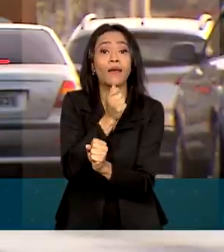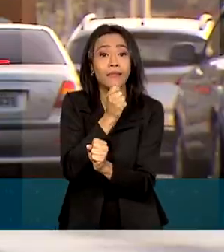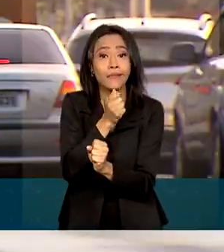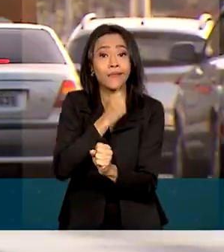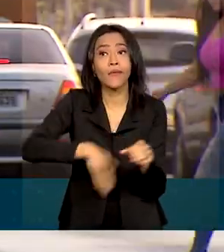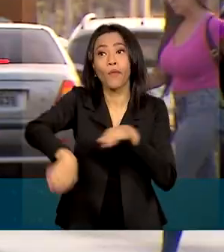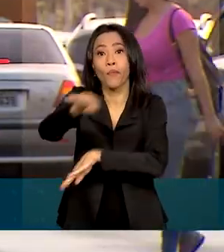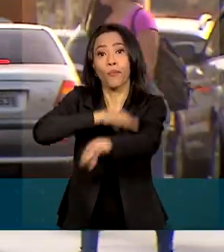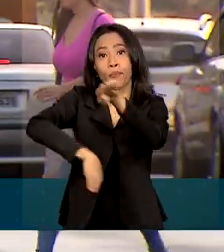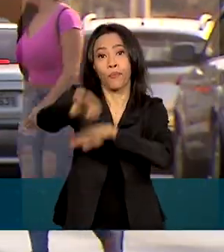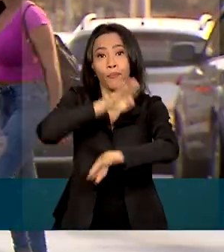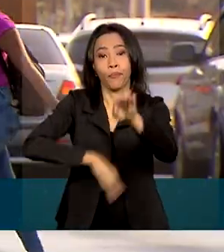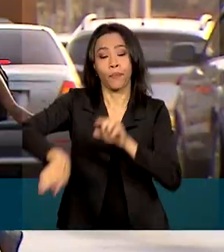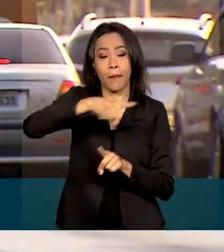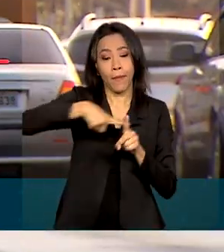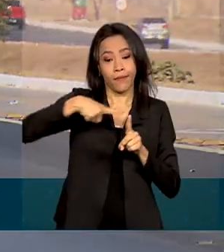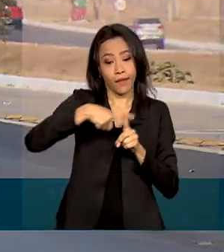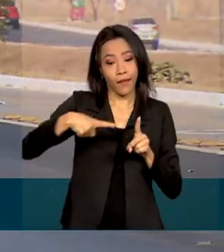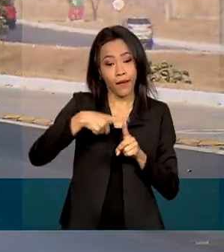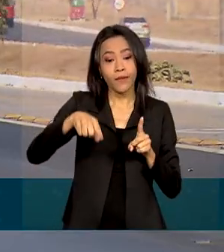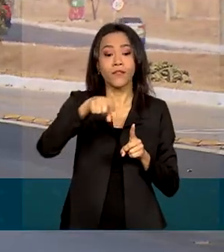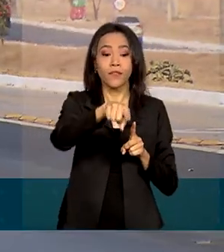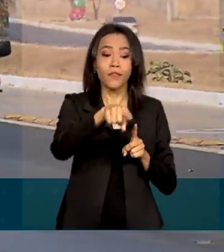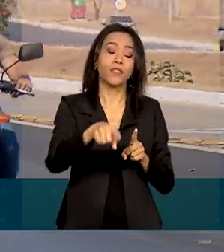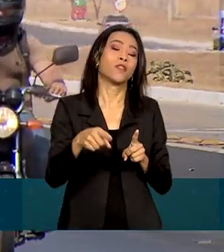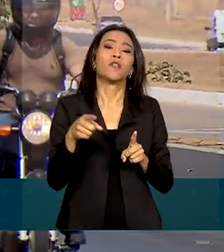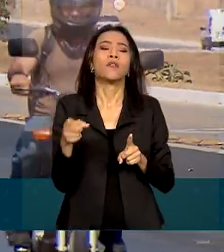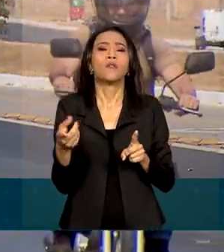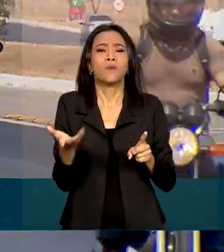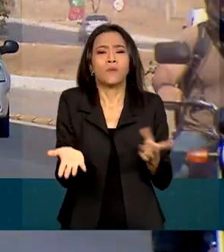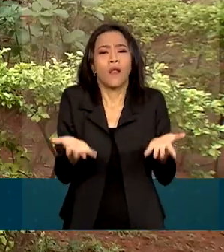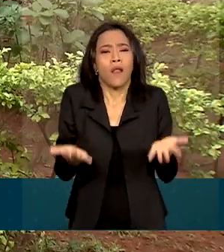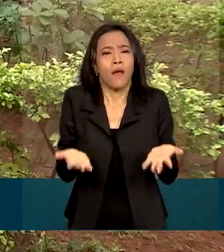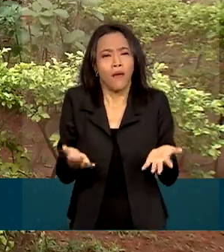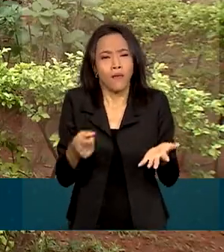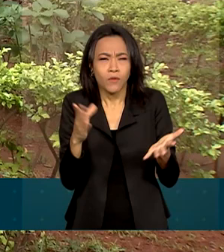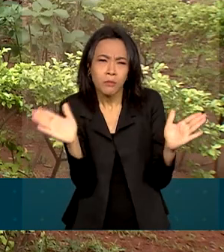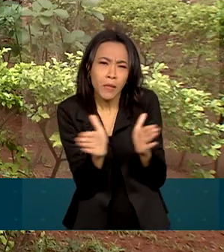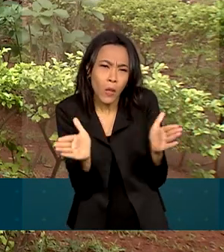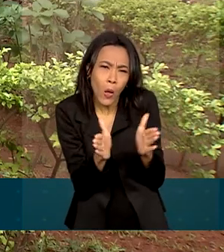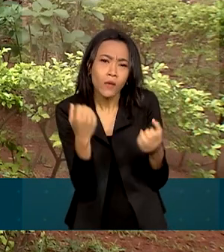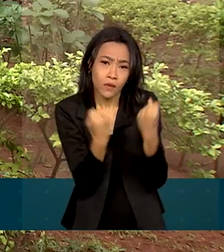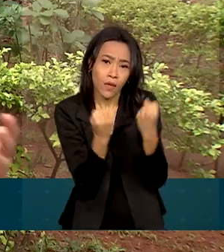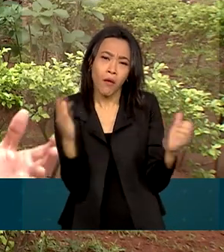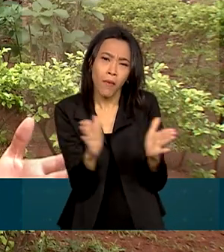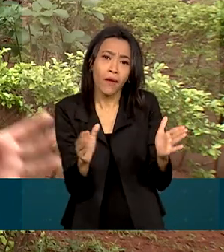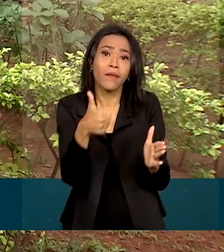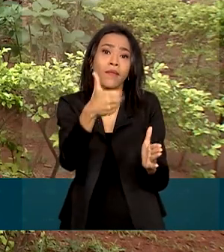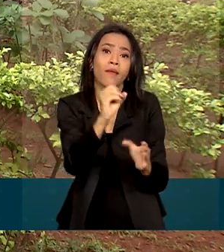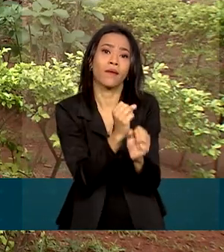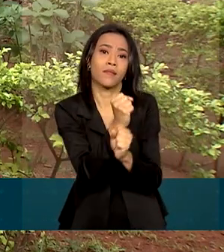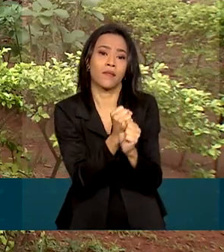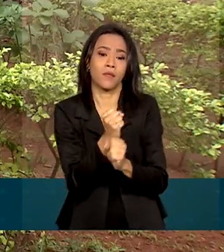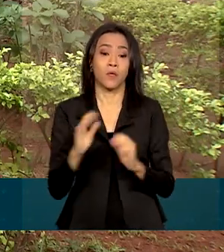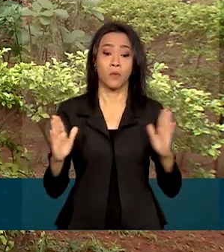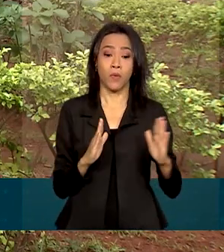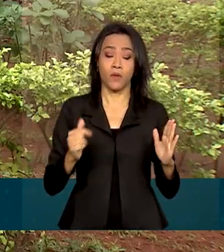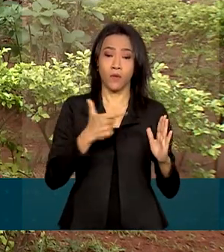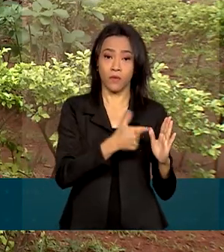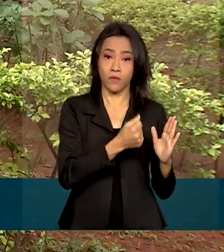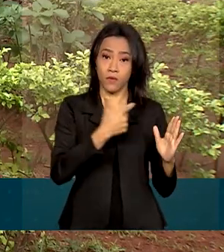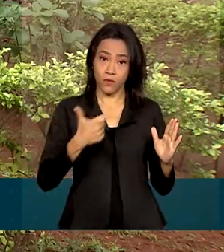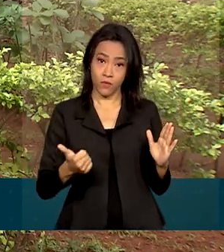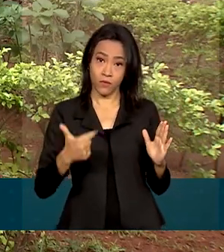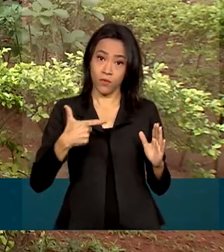E mais da metade dos veículos leves tem mais de 10 anos. E no período de 2021 a 2022, foi